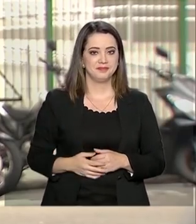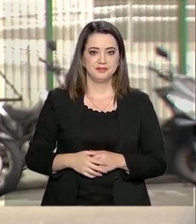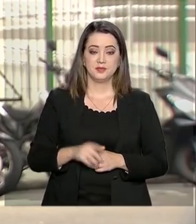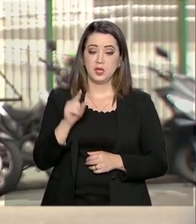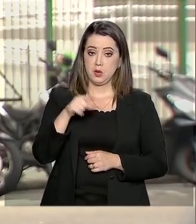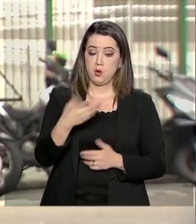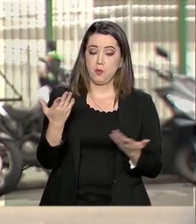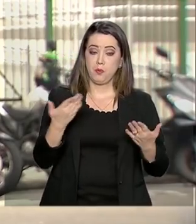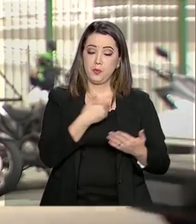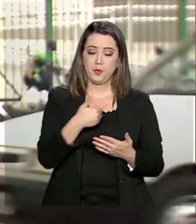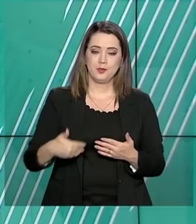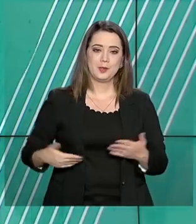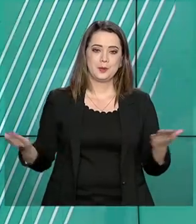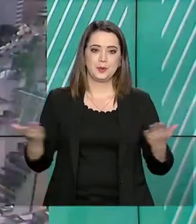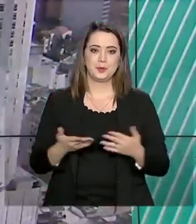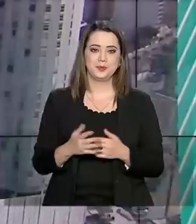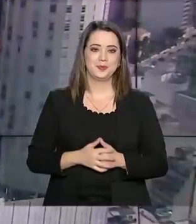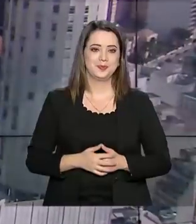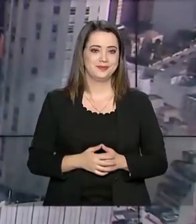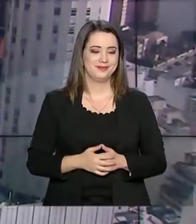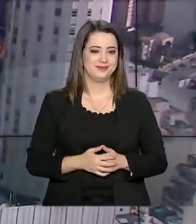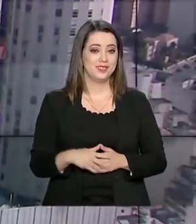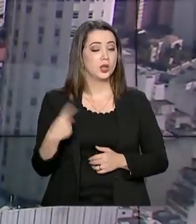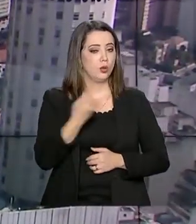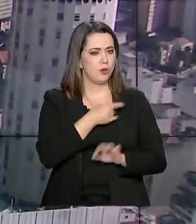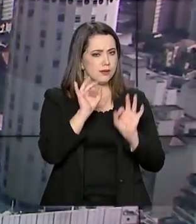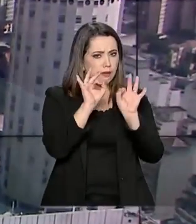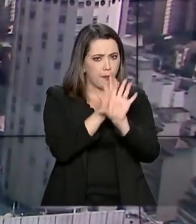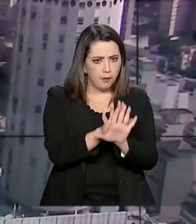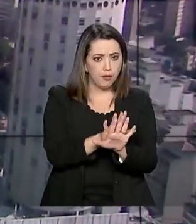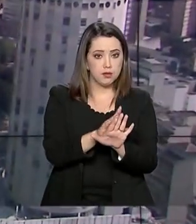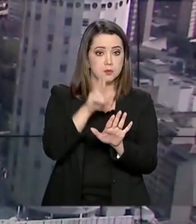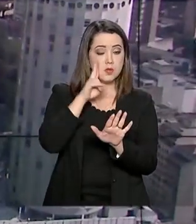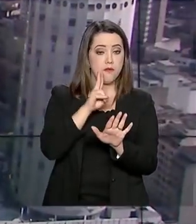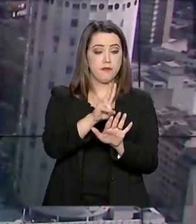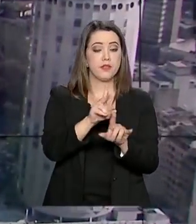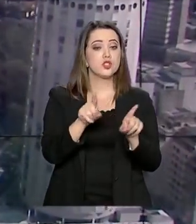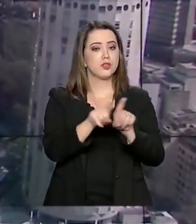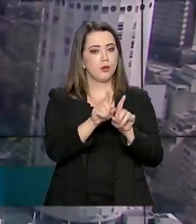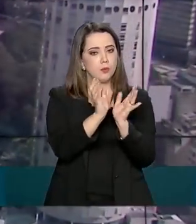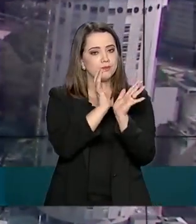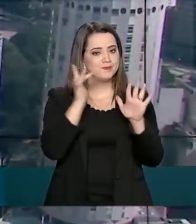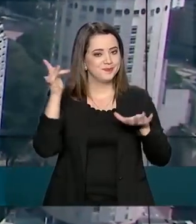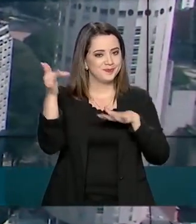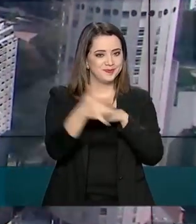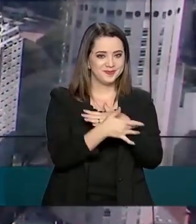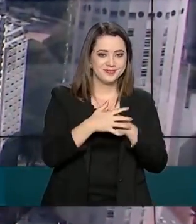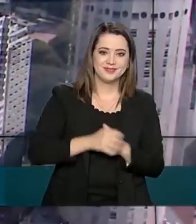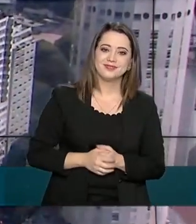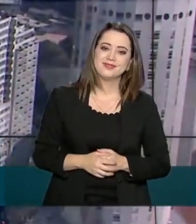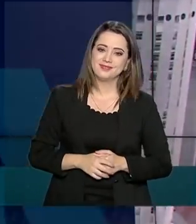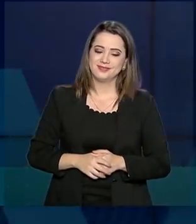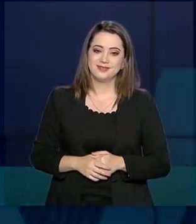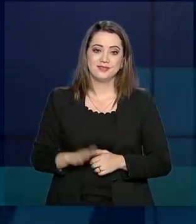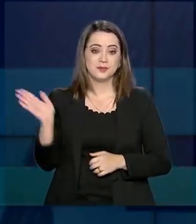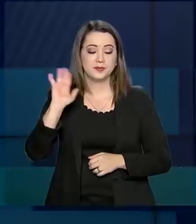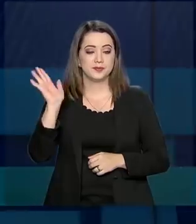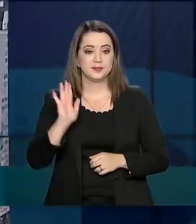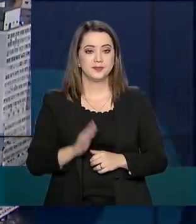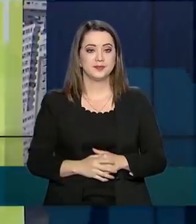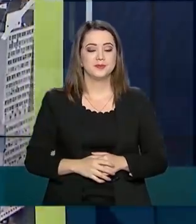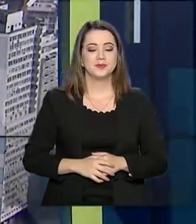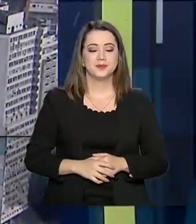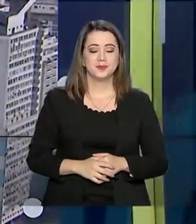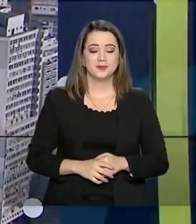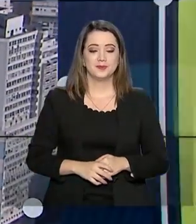Ferraz, para o Governo Agora. E o Governo Agora fica por aqui. Nos acompanhe também pelas nossas redes sociais. Até a